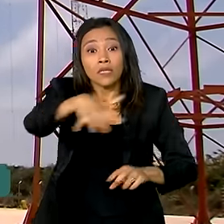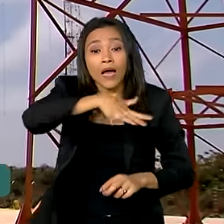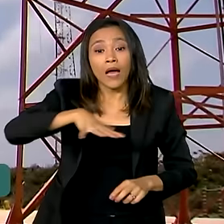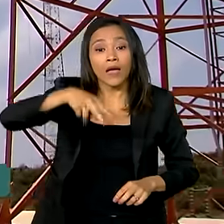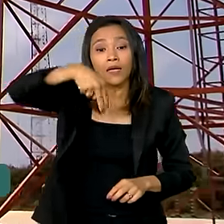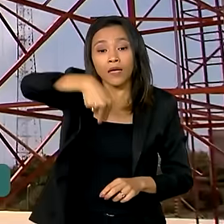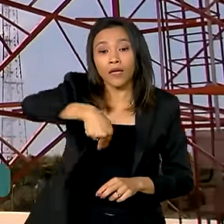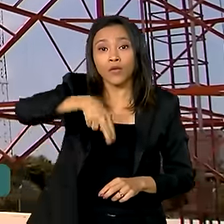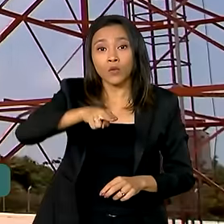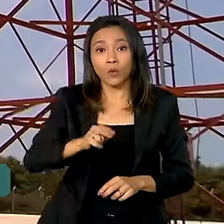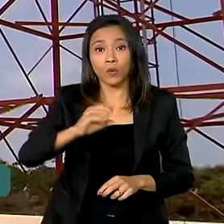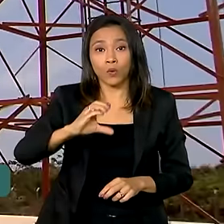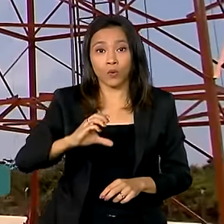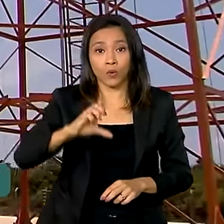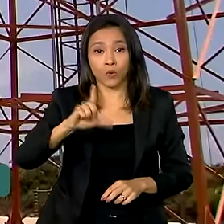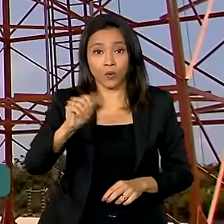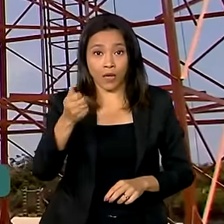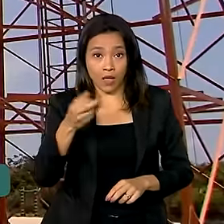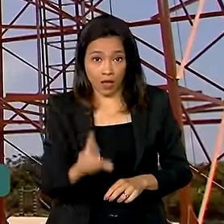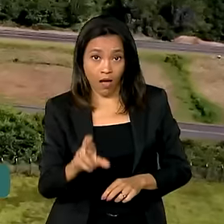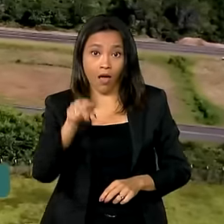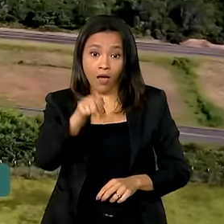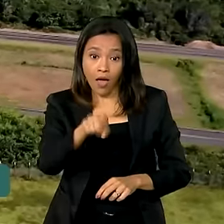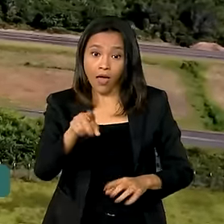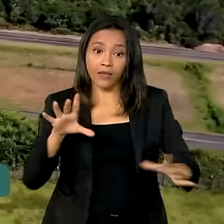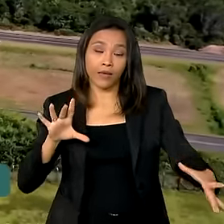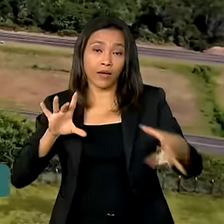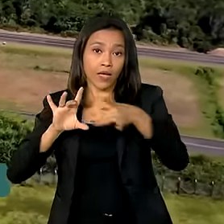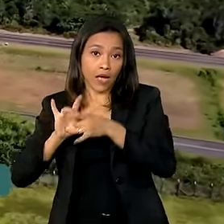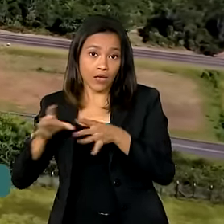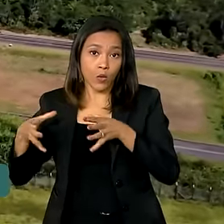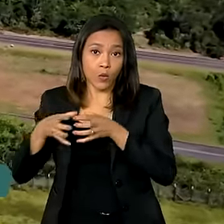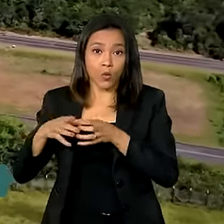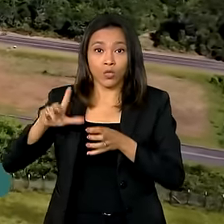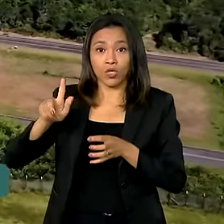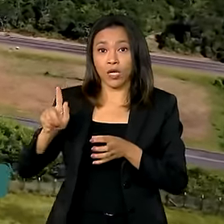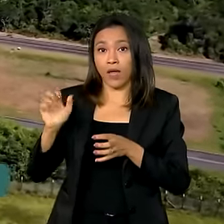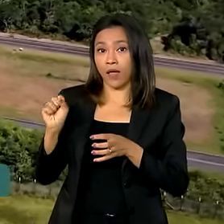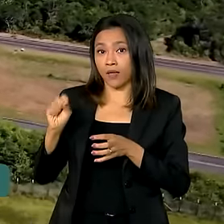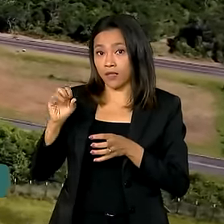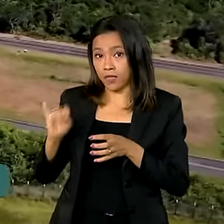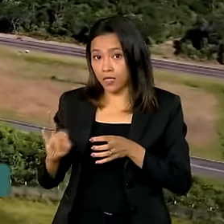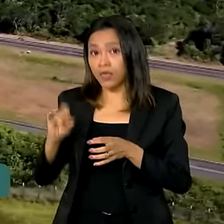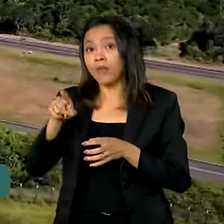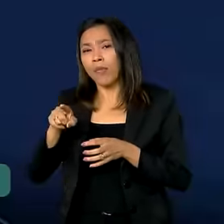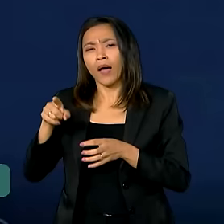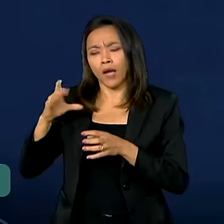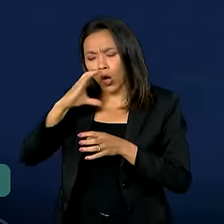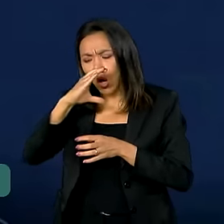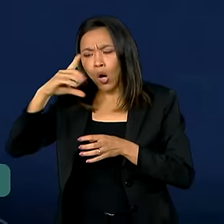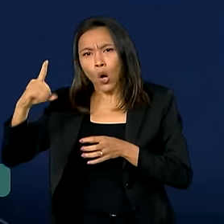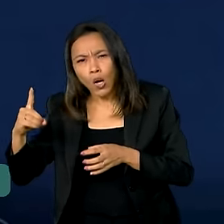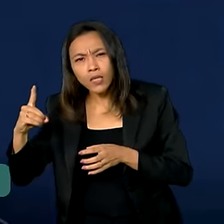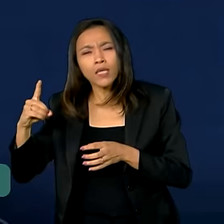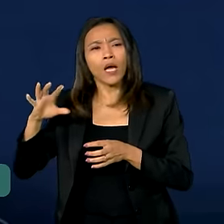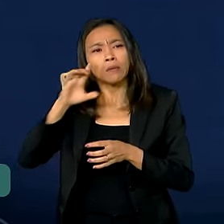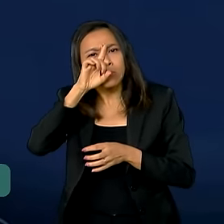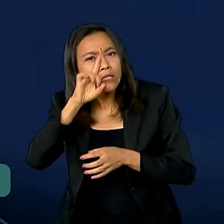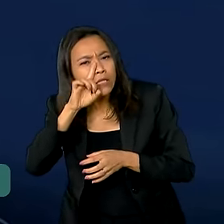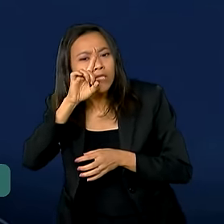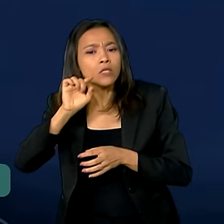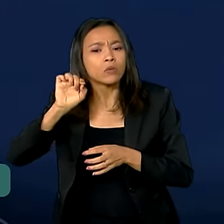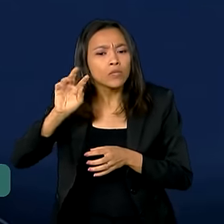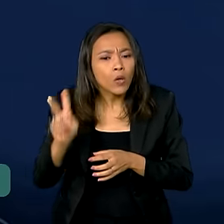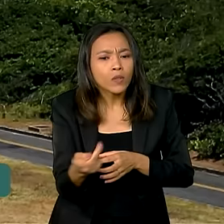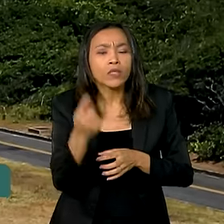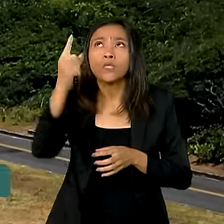integrado à estrutura operacional do GSI para gerenciar ações em situação de risco nuclear